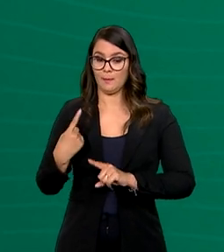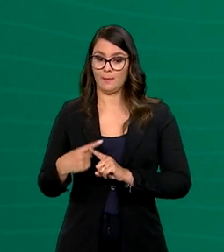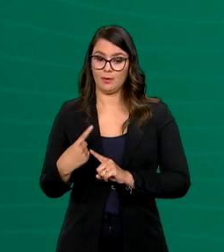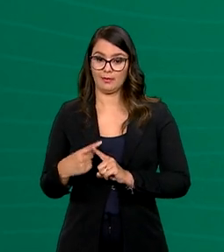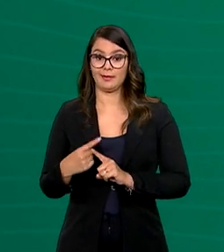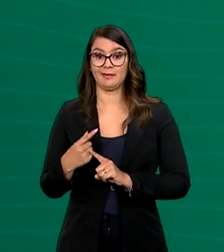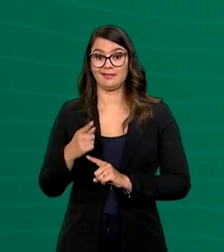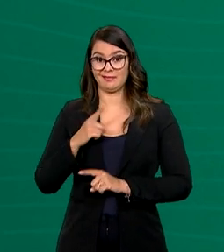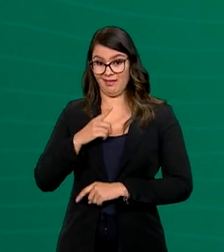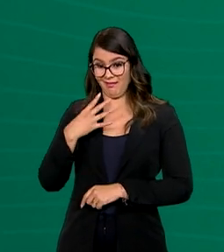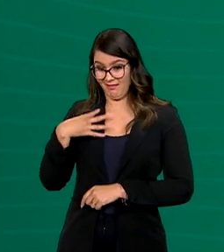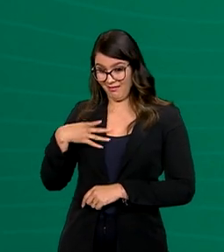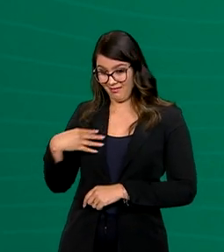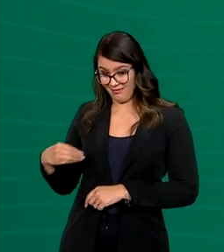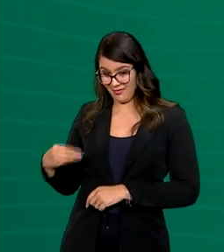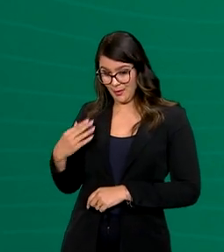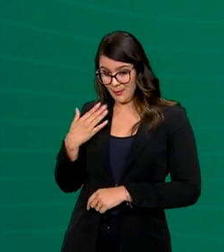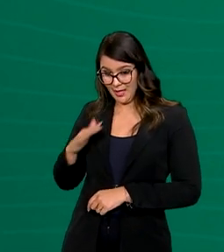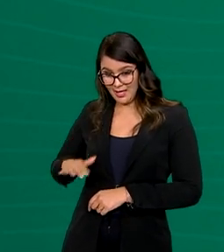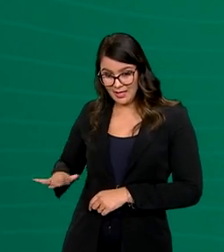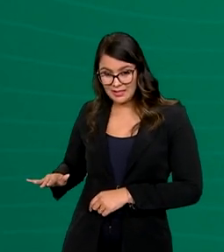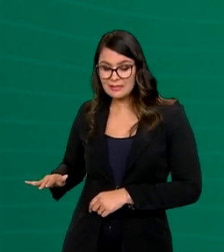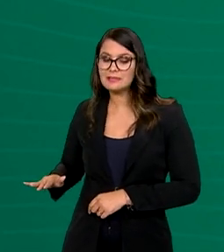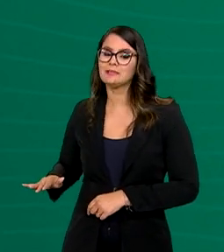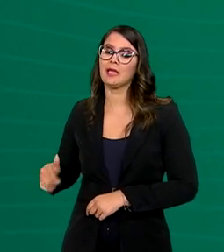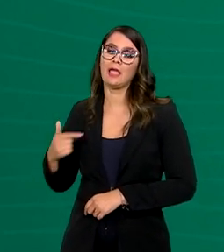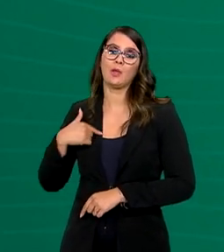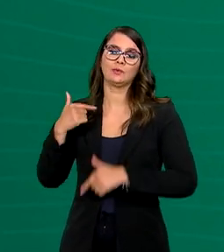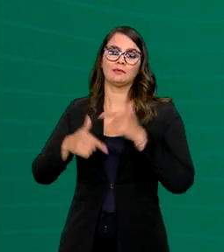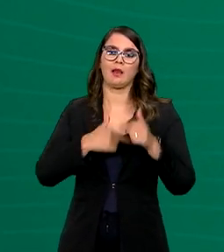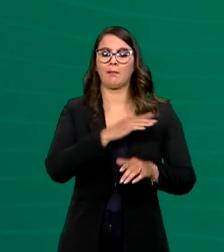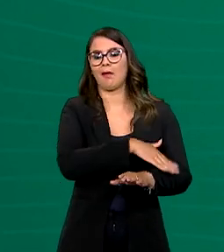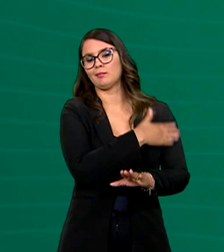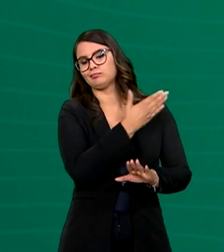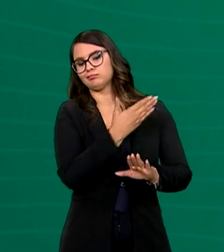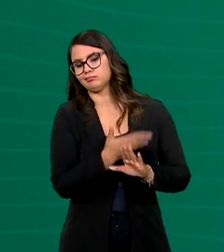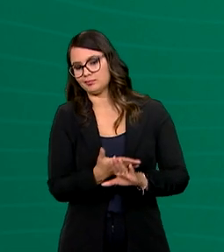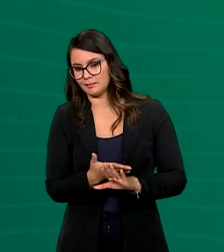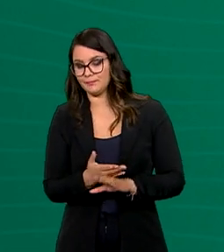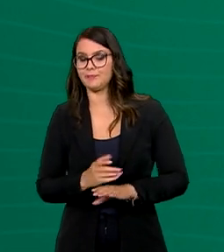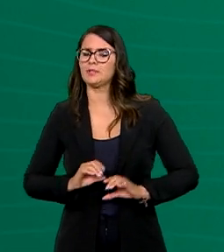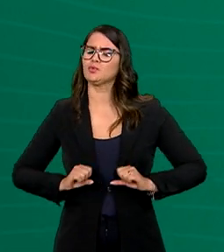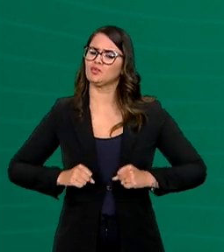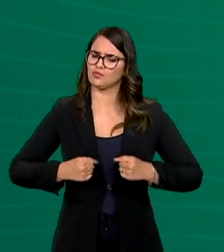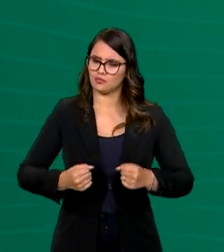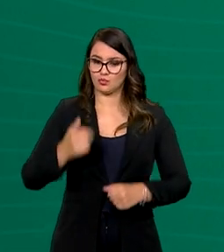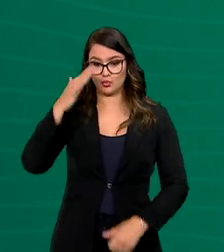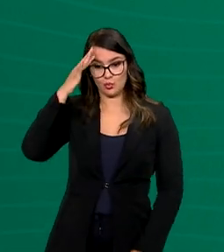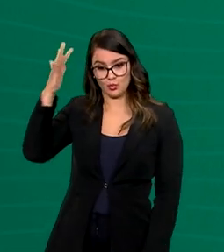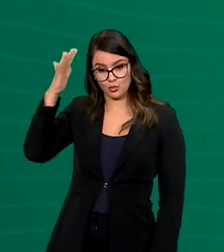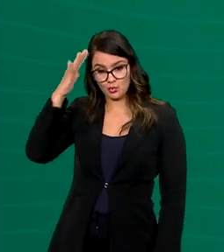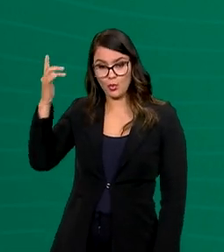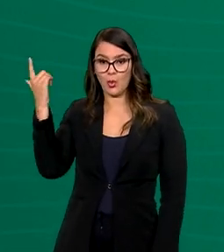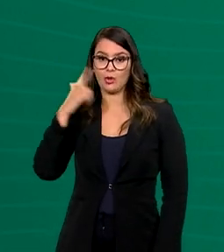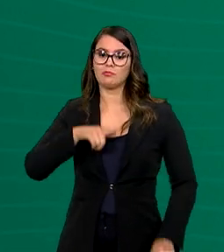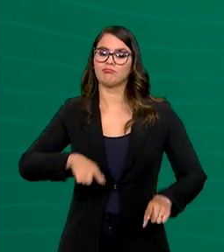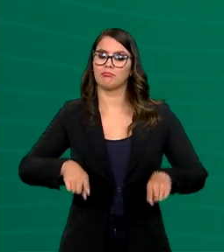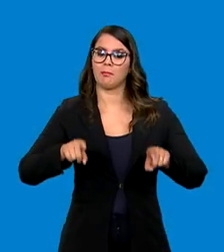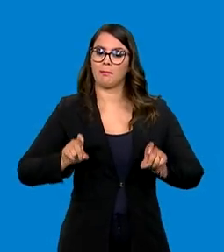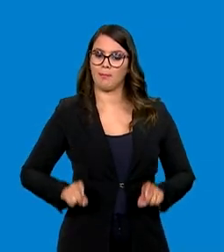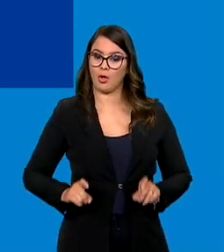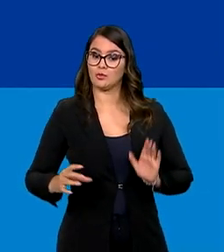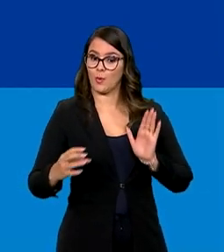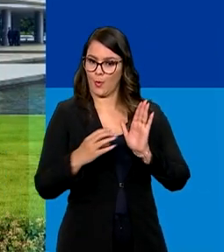criança pequena em casa é muito complicado e eu já trabalho de outubro. Com tanto esforço, o sonho de tomar posse em um concurso